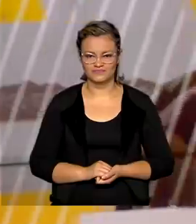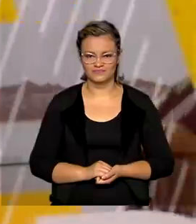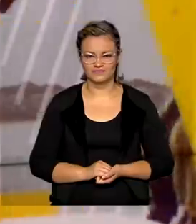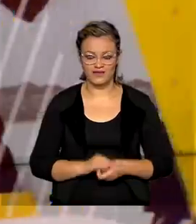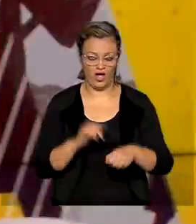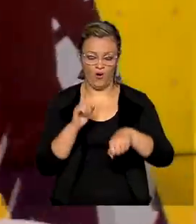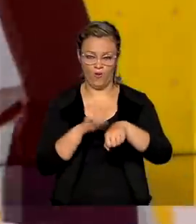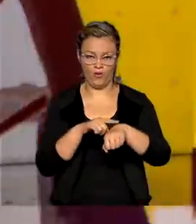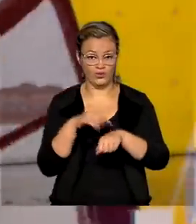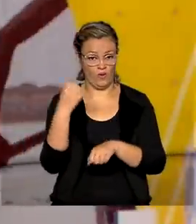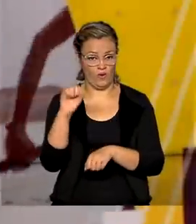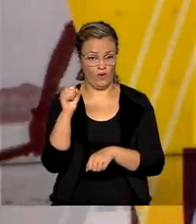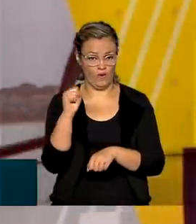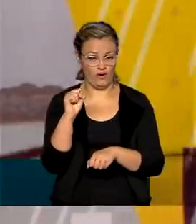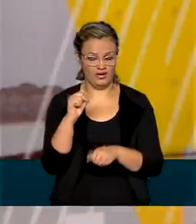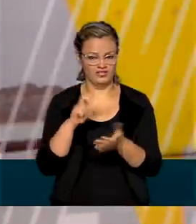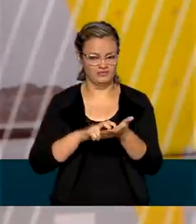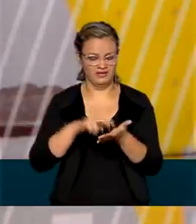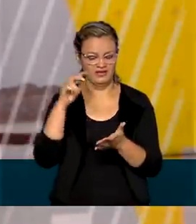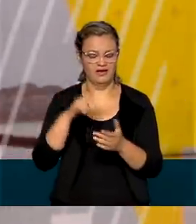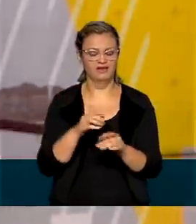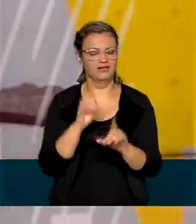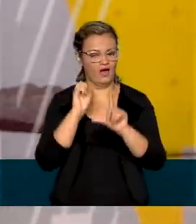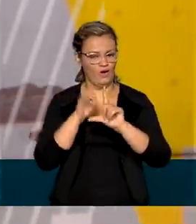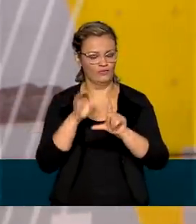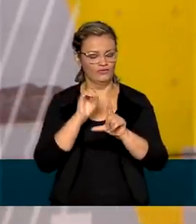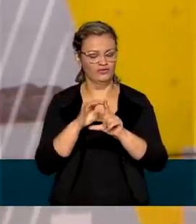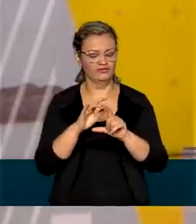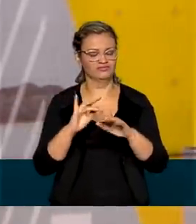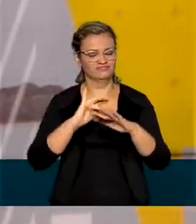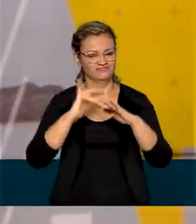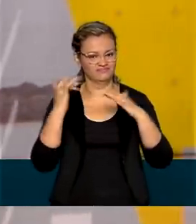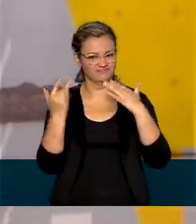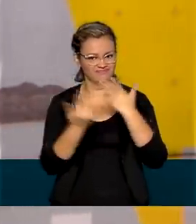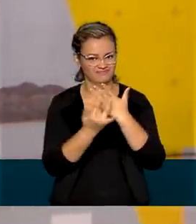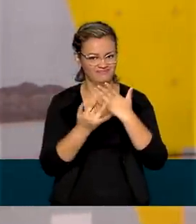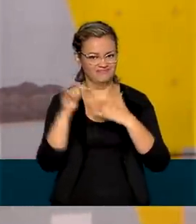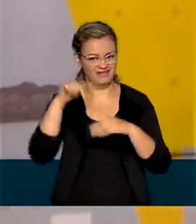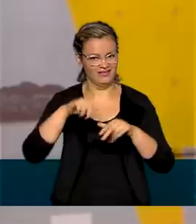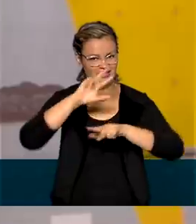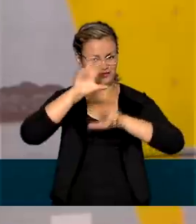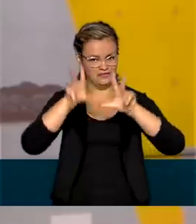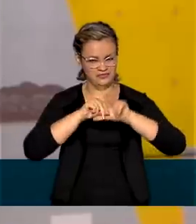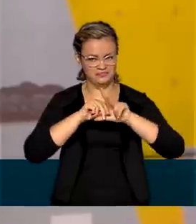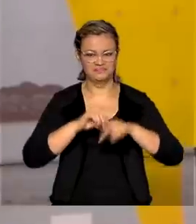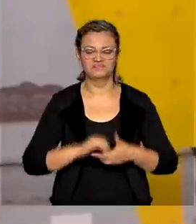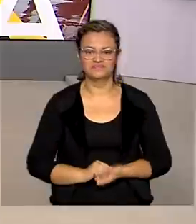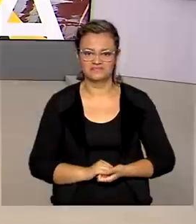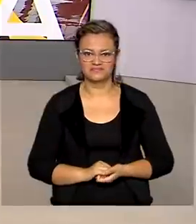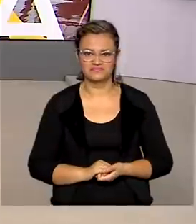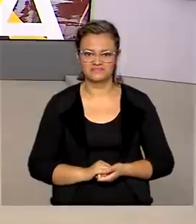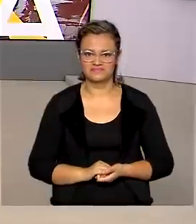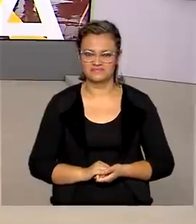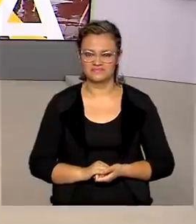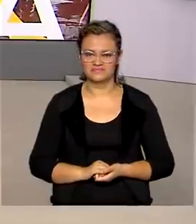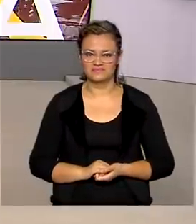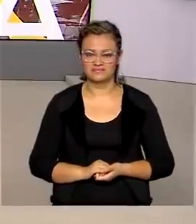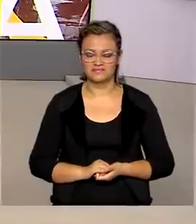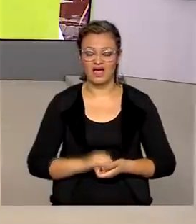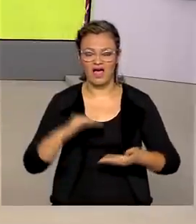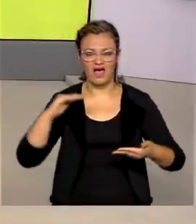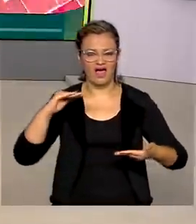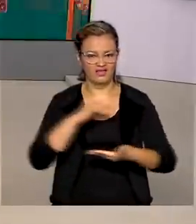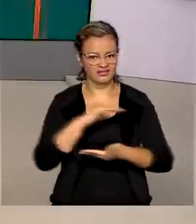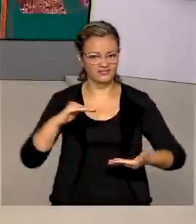Agora, 8 horas da manhã, nós estamos ao vivo também pelas redes sociais da TV Brasil. A Agência